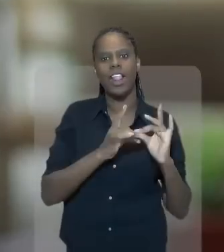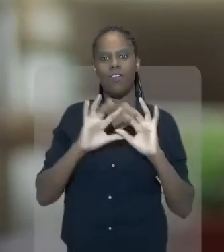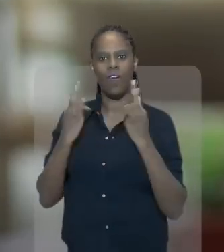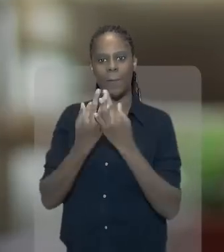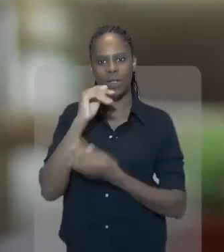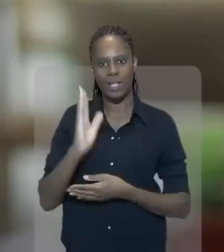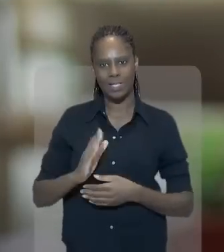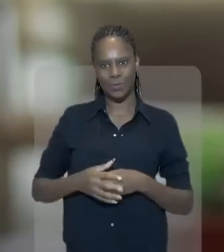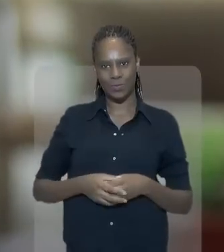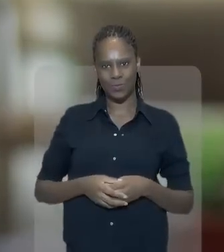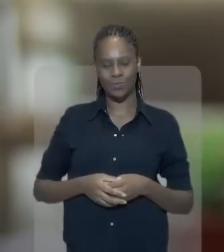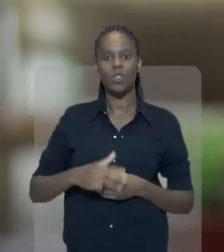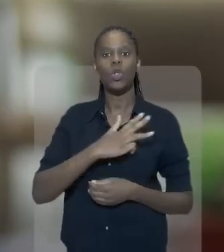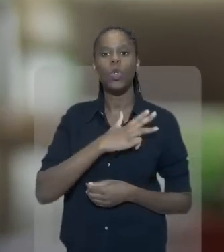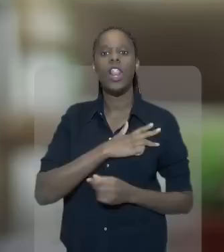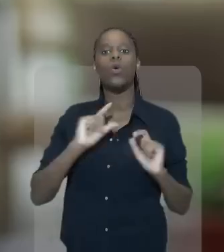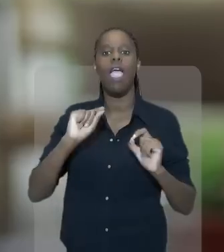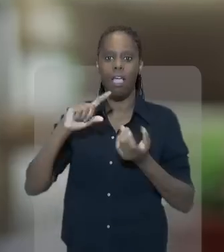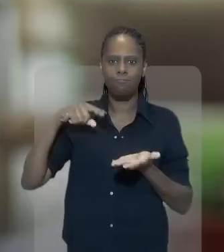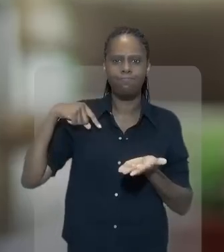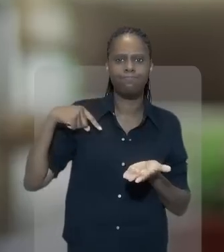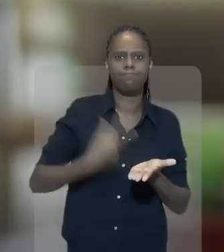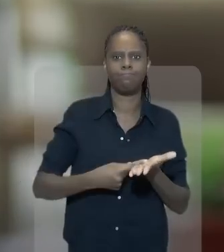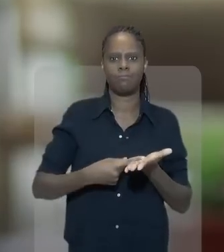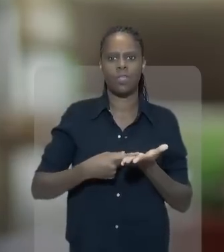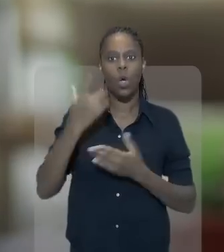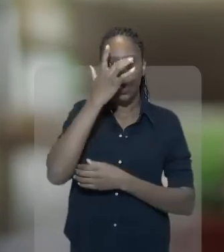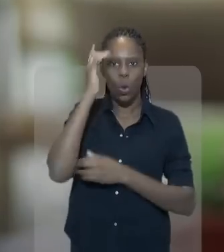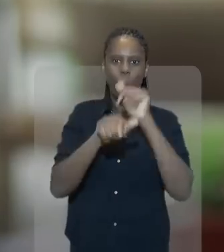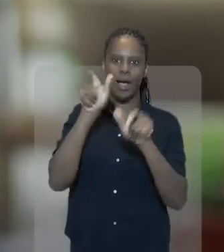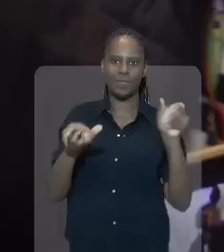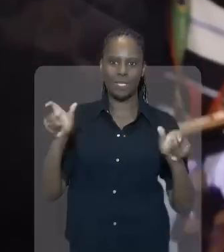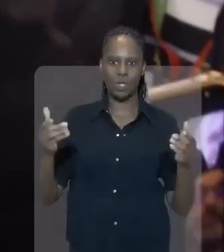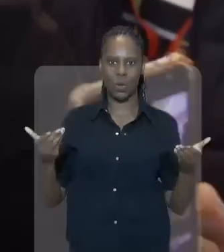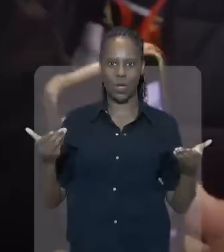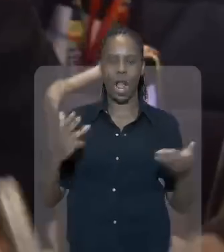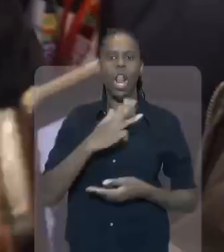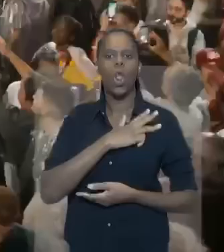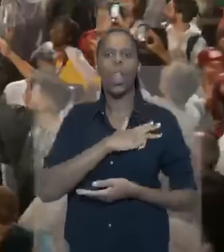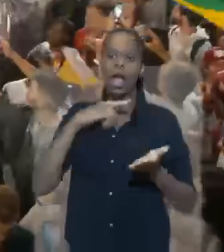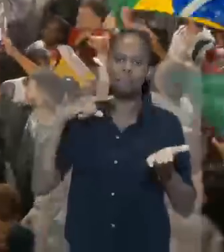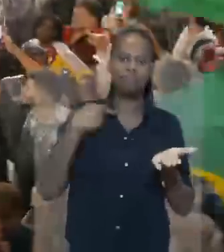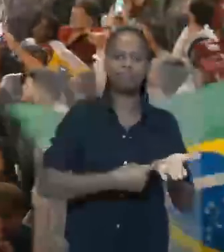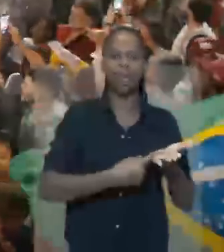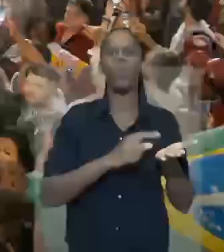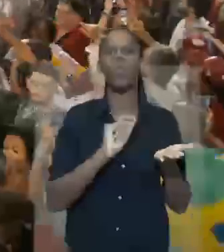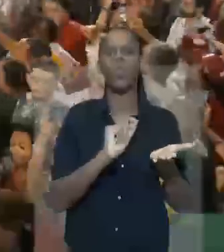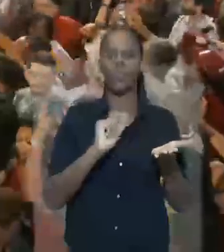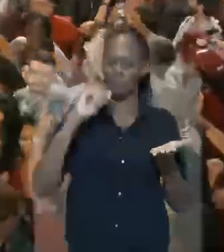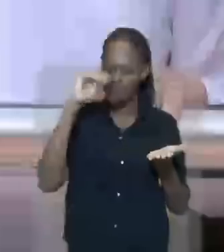capacidade de reconstruir o Brasil e de unir novamente as famílias brasileiras. Lula tem um